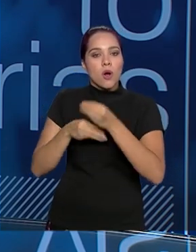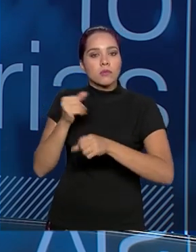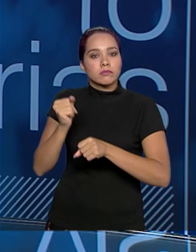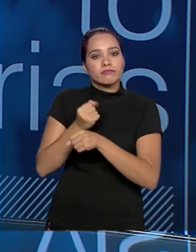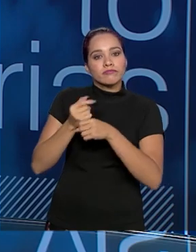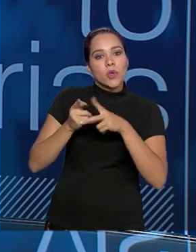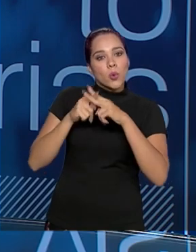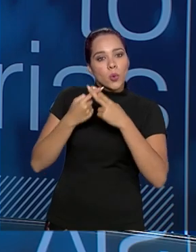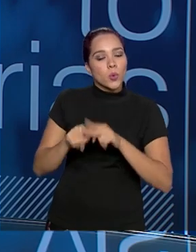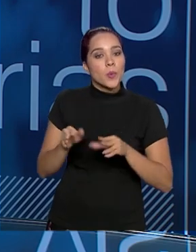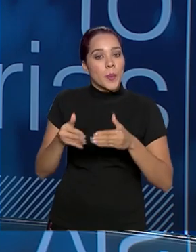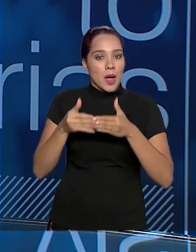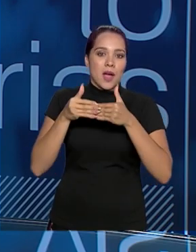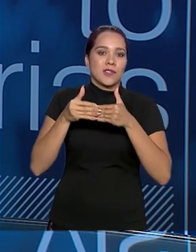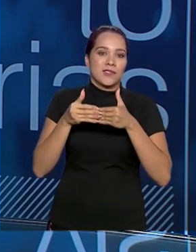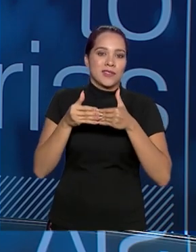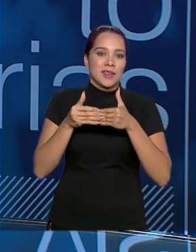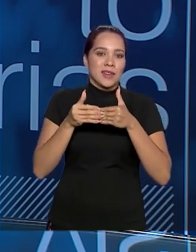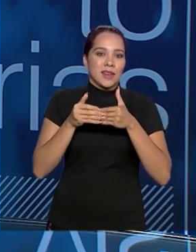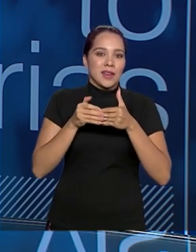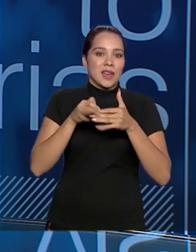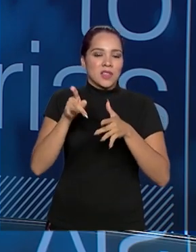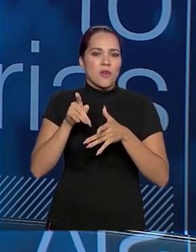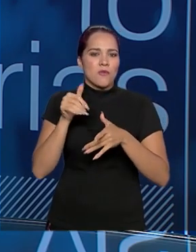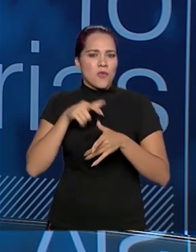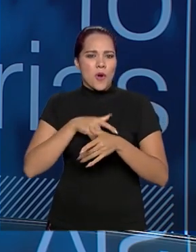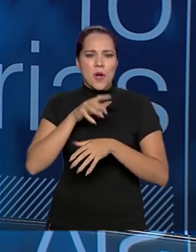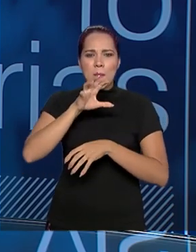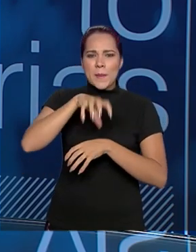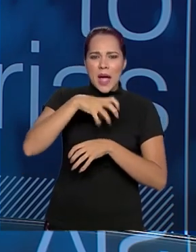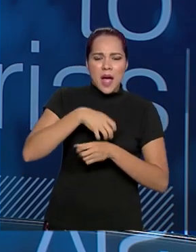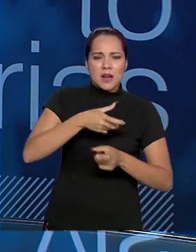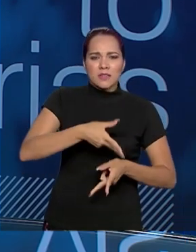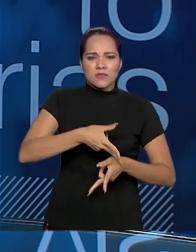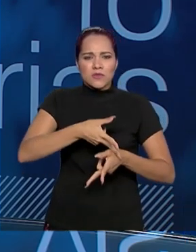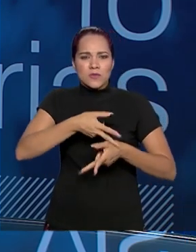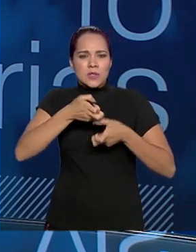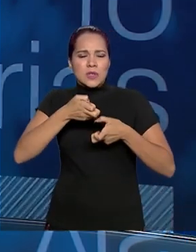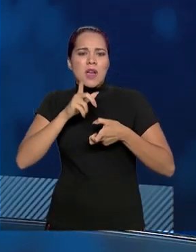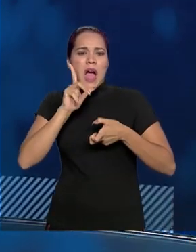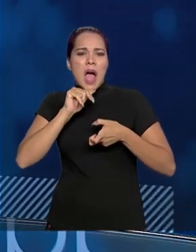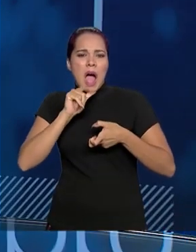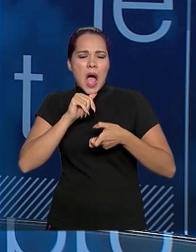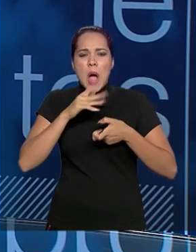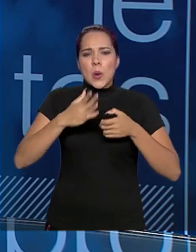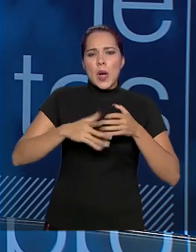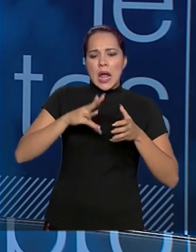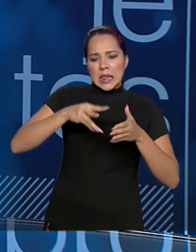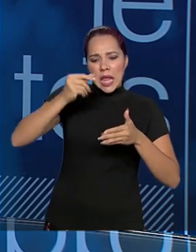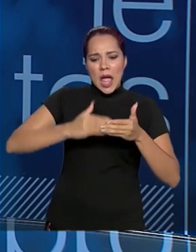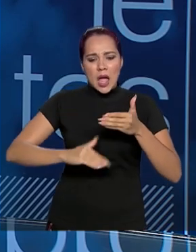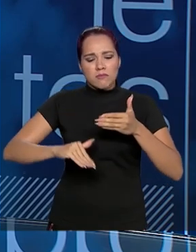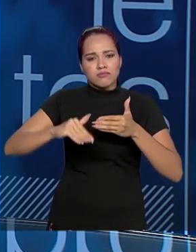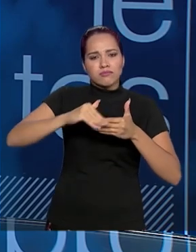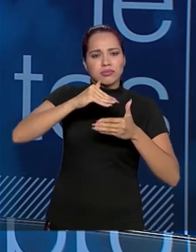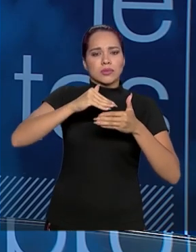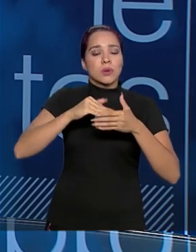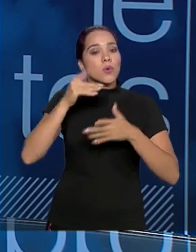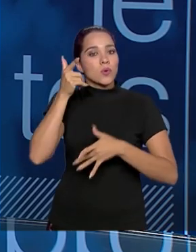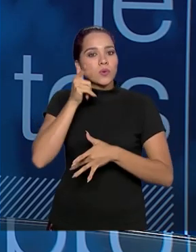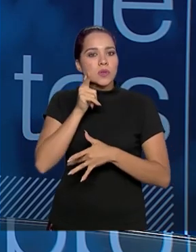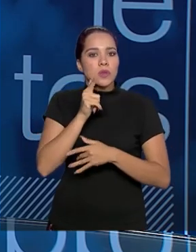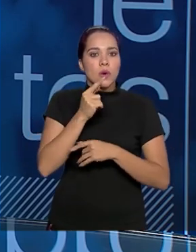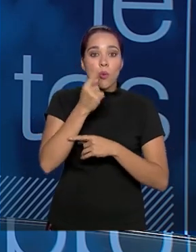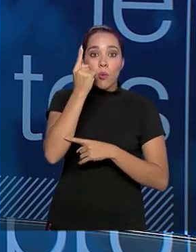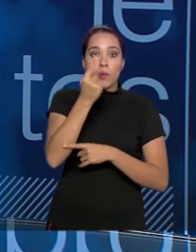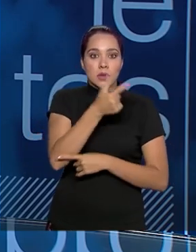barragem. A olha, põe uma pá carregadeira aqui, faz uma drenagem aqui, coloca um pouco mais de aterro aqui. E isso conseguiu enrolar em